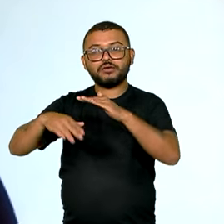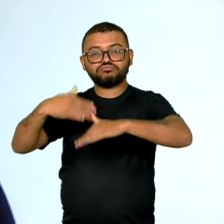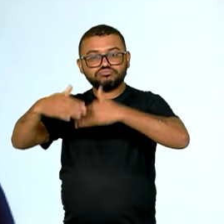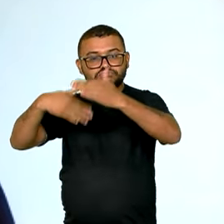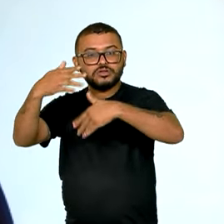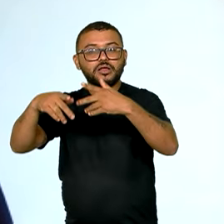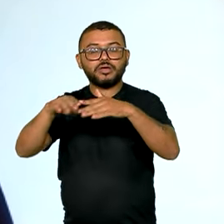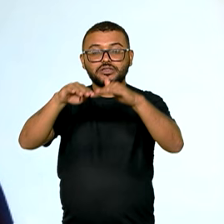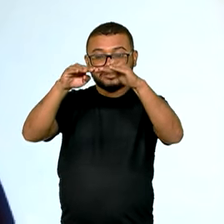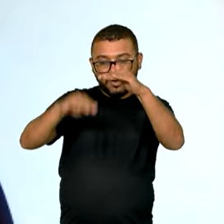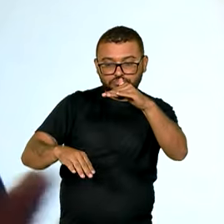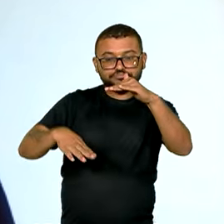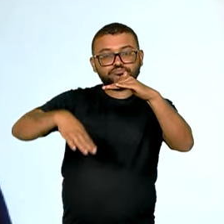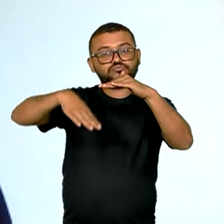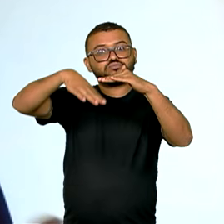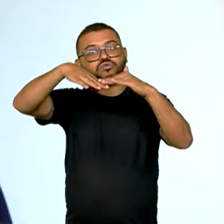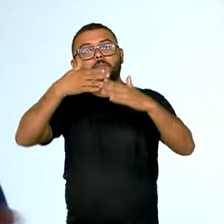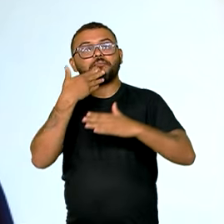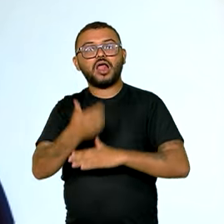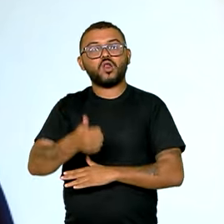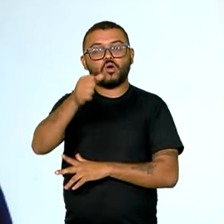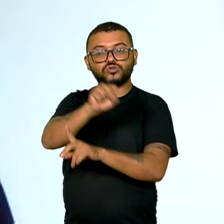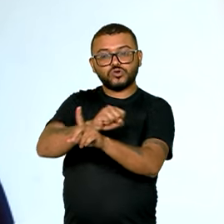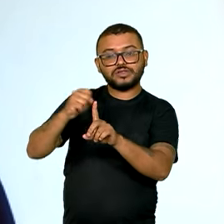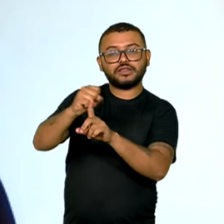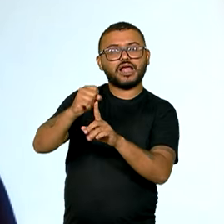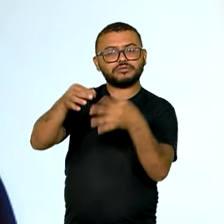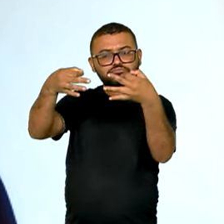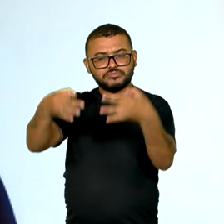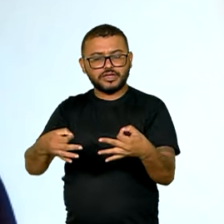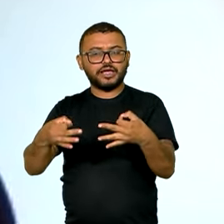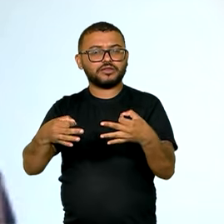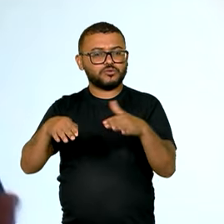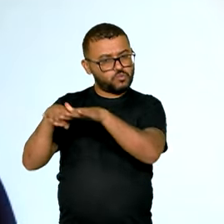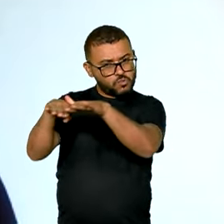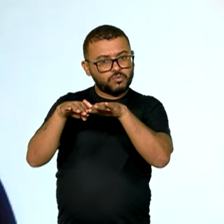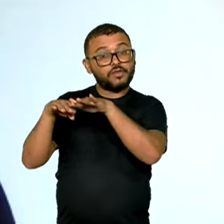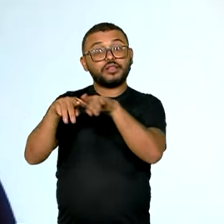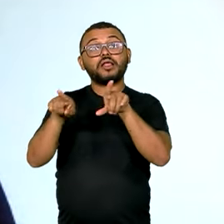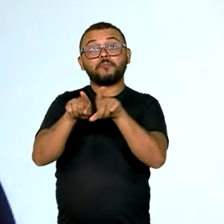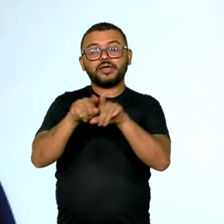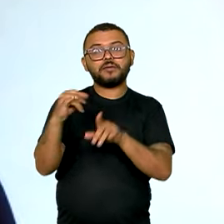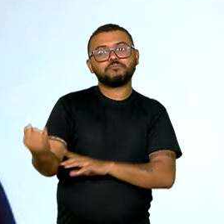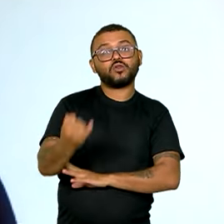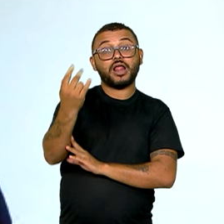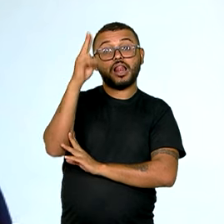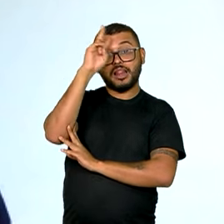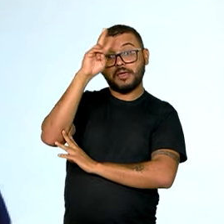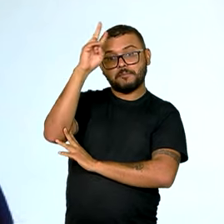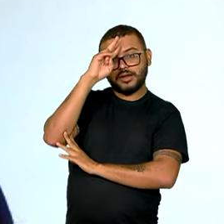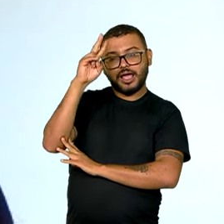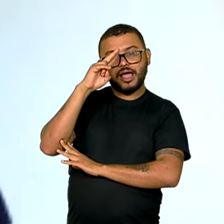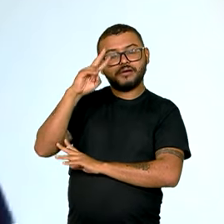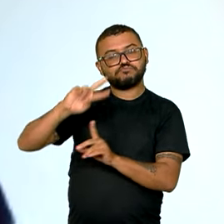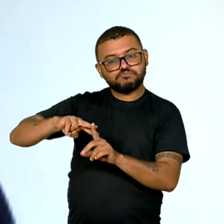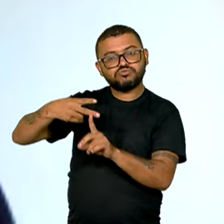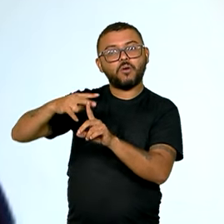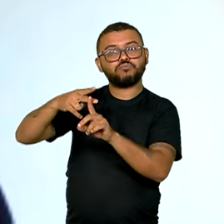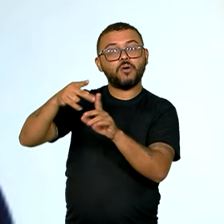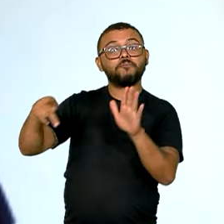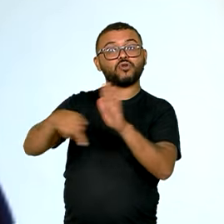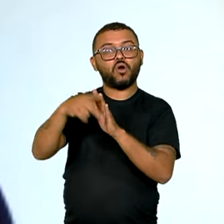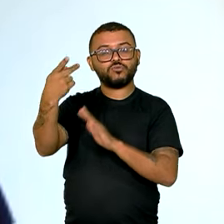desigualdade e na construção de uma sociedade mais justa e qualitária. E também vale relembrar o efeito multiplicador